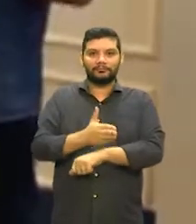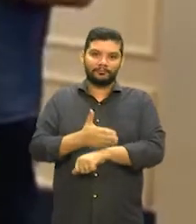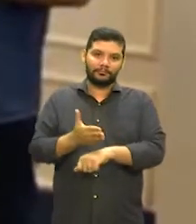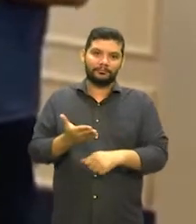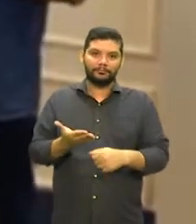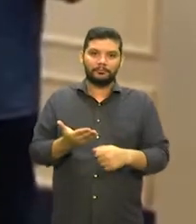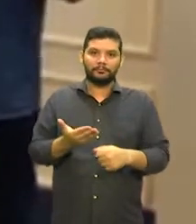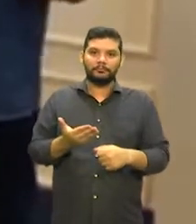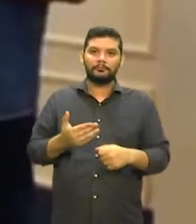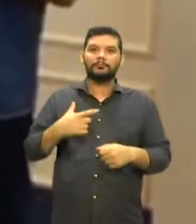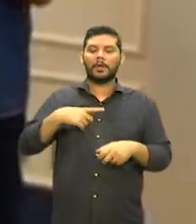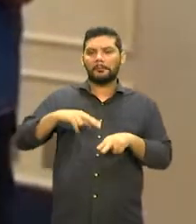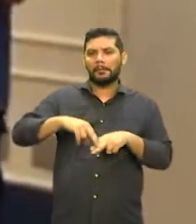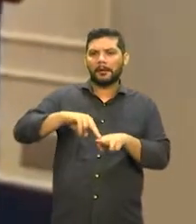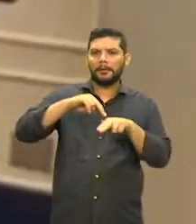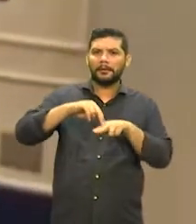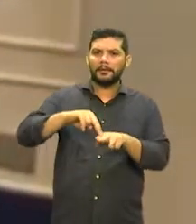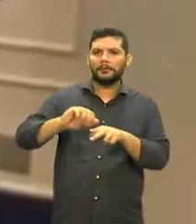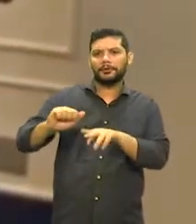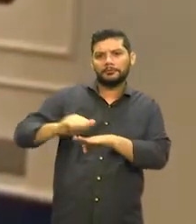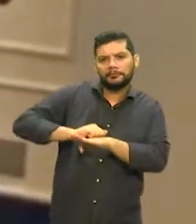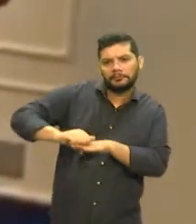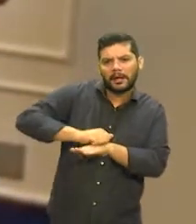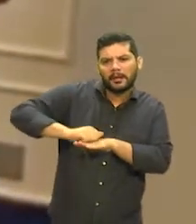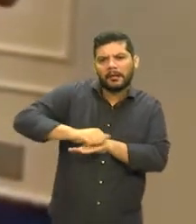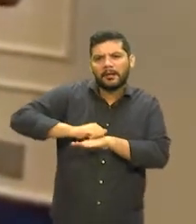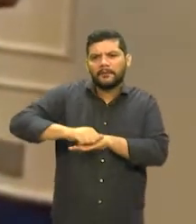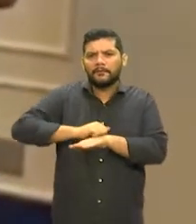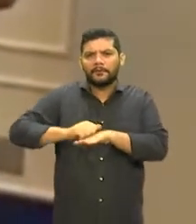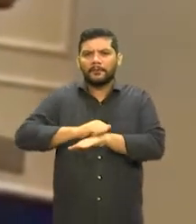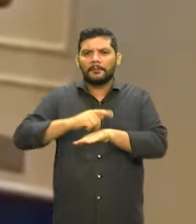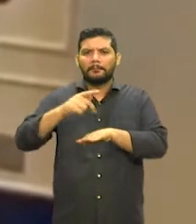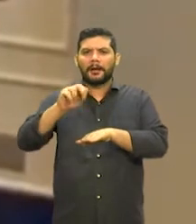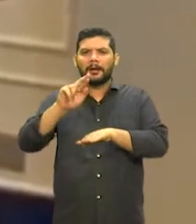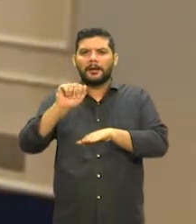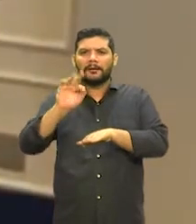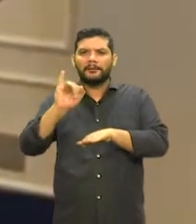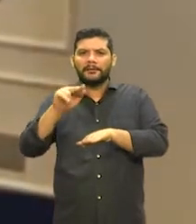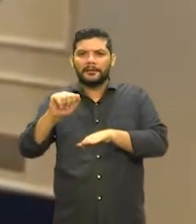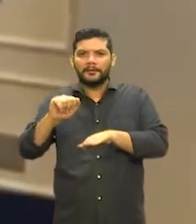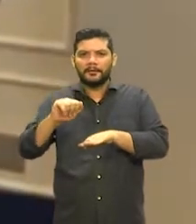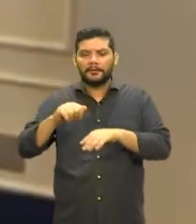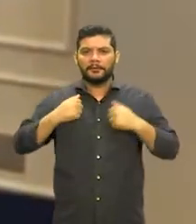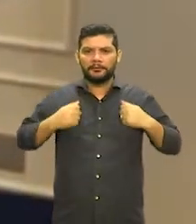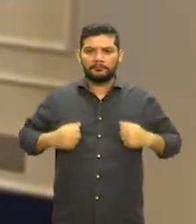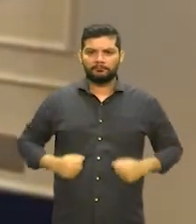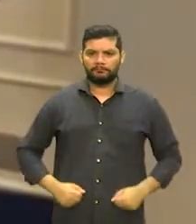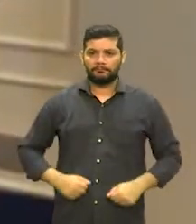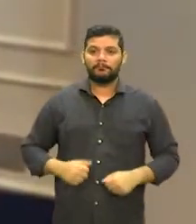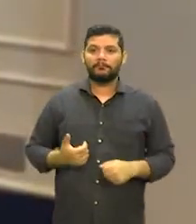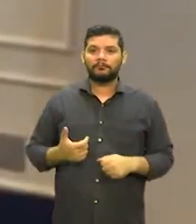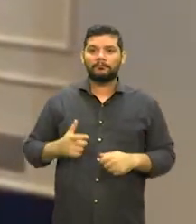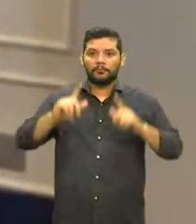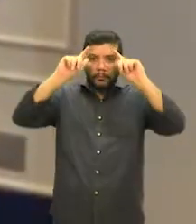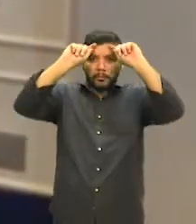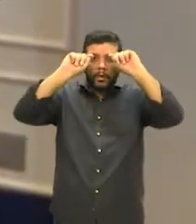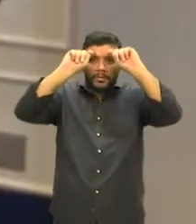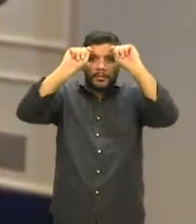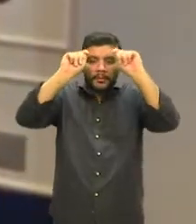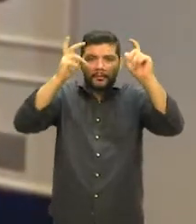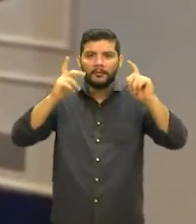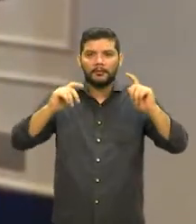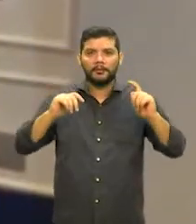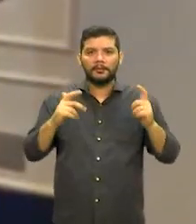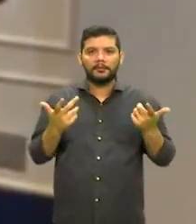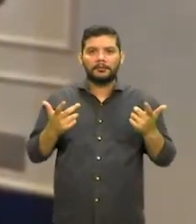por pranchas, parafina todos os meses, lycra, vestimenta, boné. A gente está trazendo agora os bonés, as bolsas como